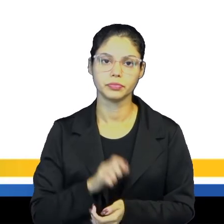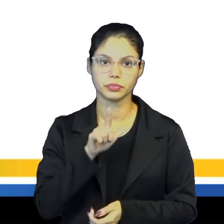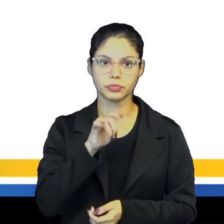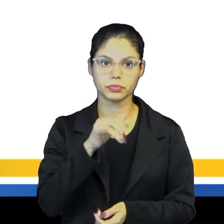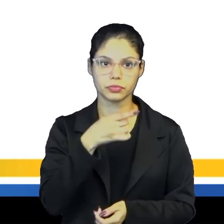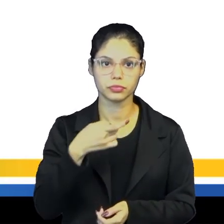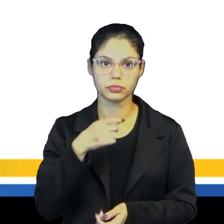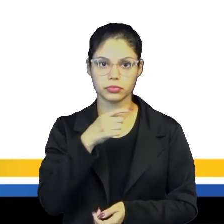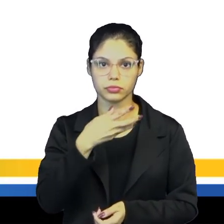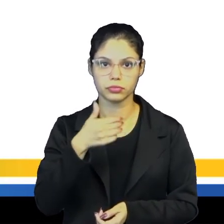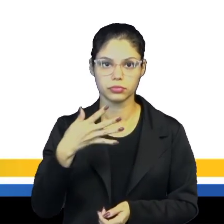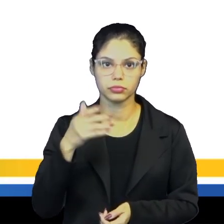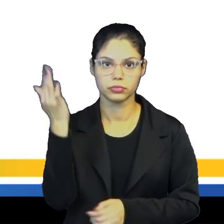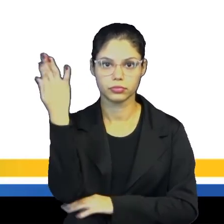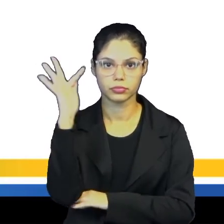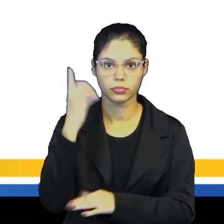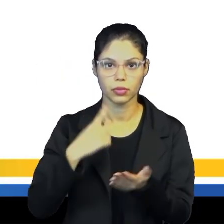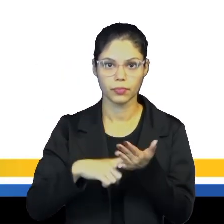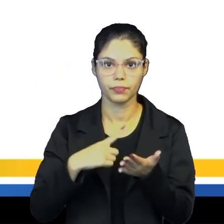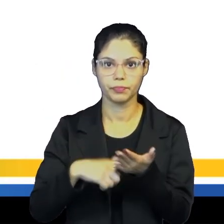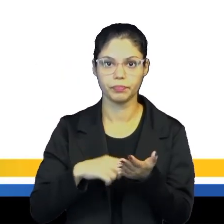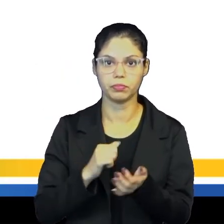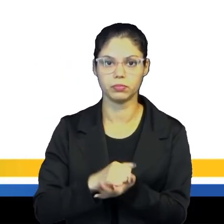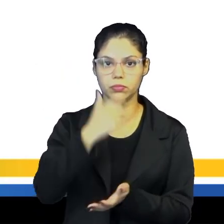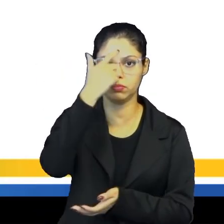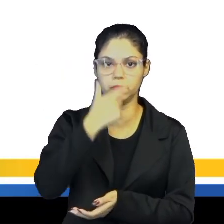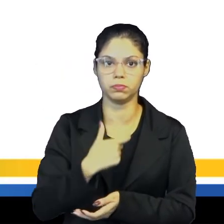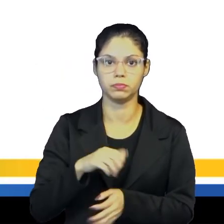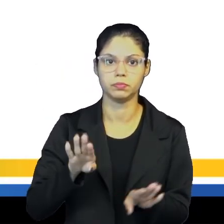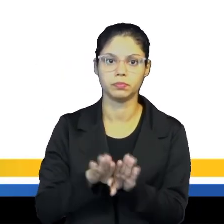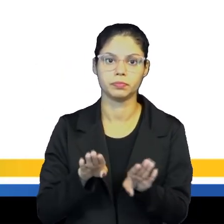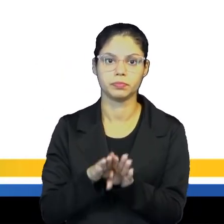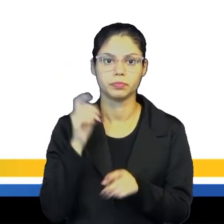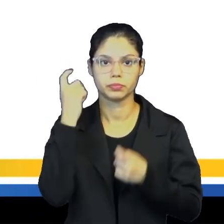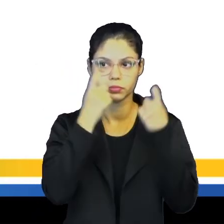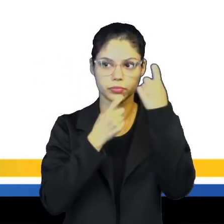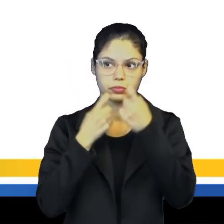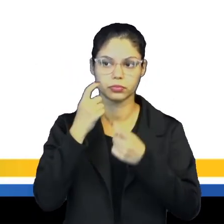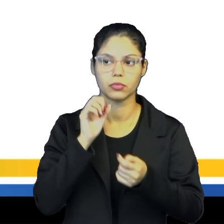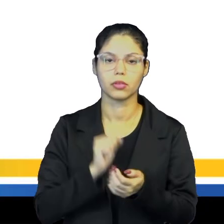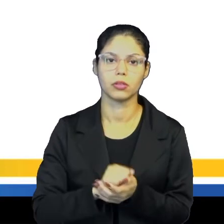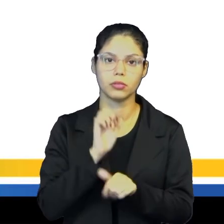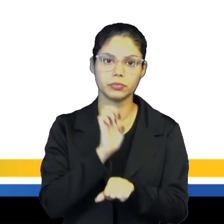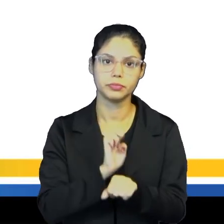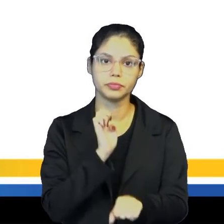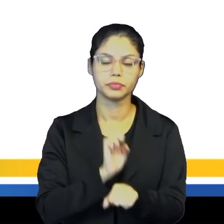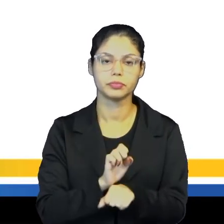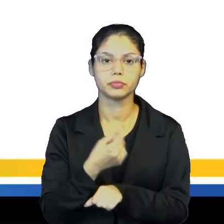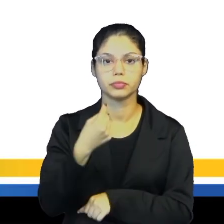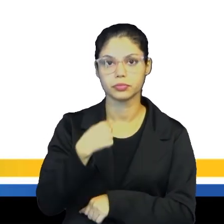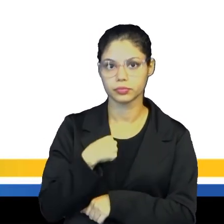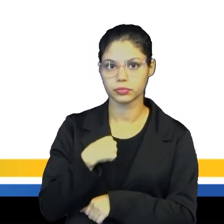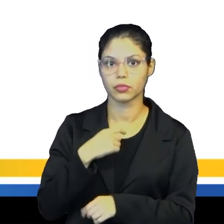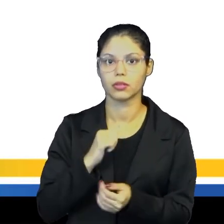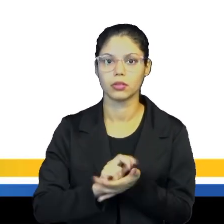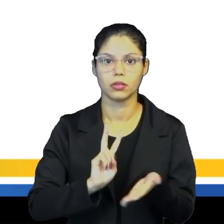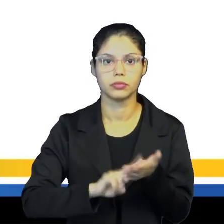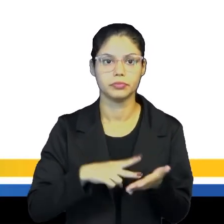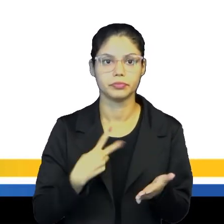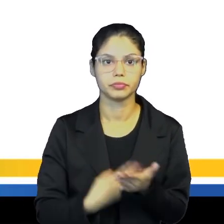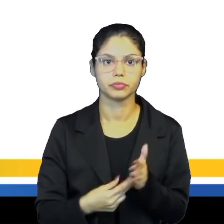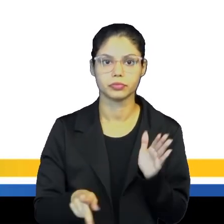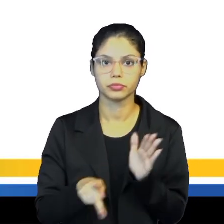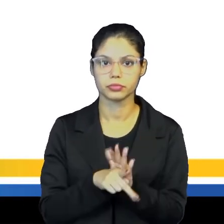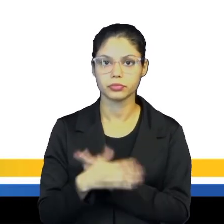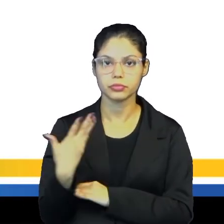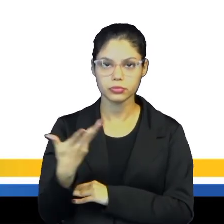Luís XIV, da França, foi considerado o modelo de monarca absolutista. Sua expressão, o Estado sou eu, traduz uma premissa